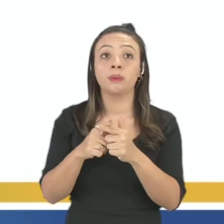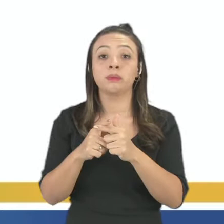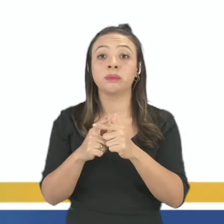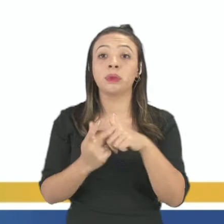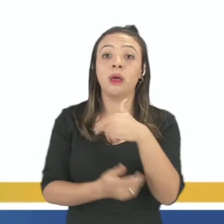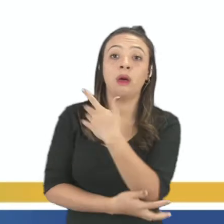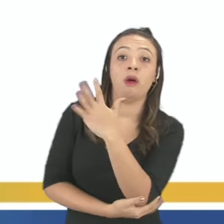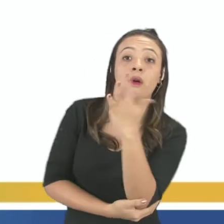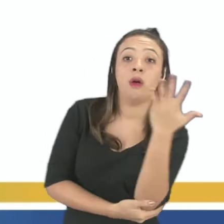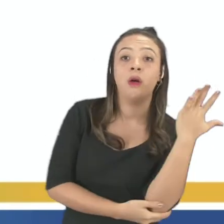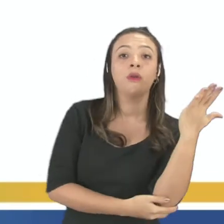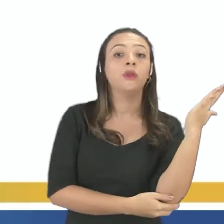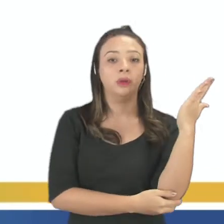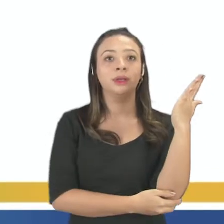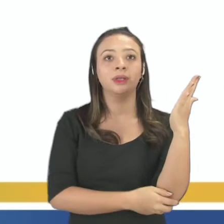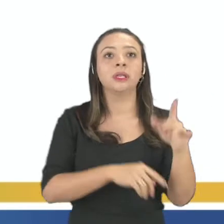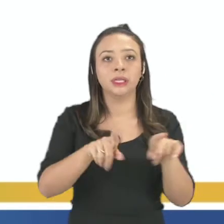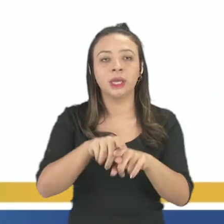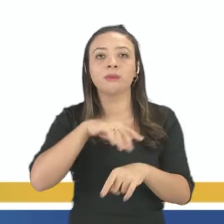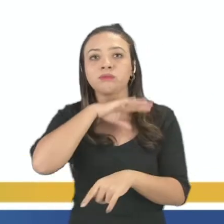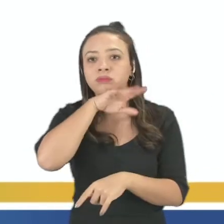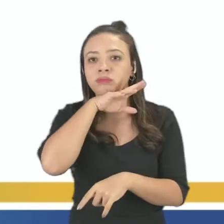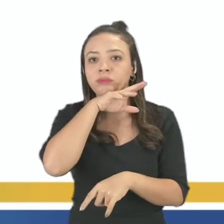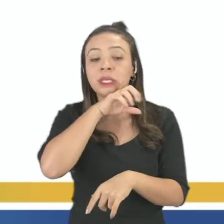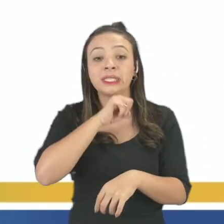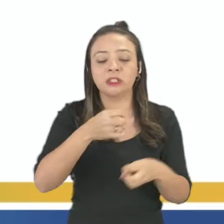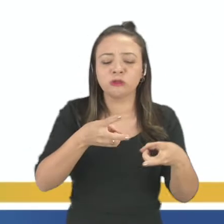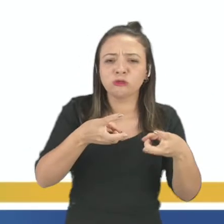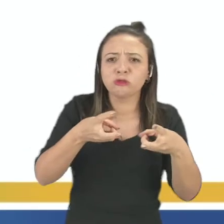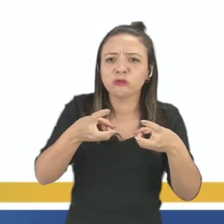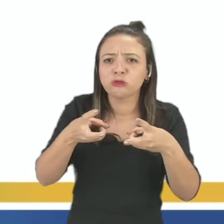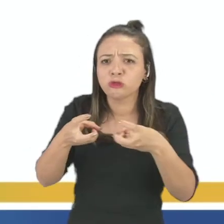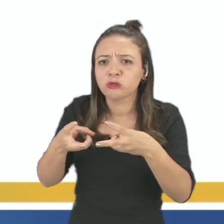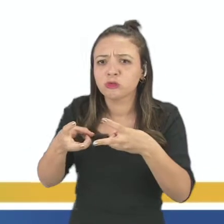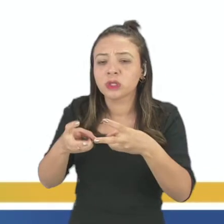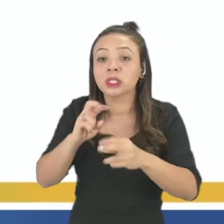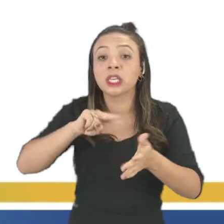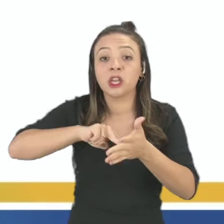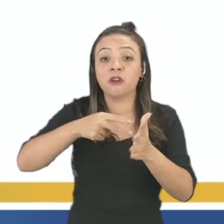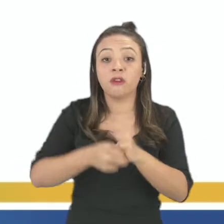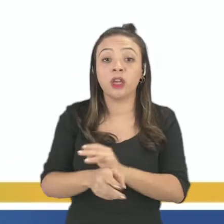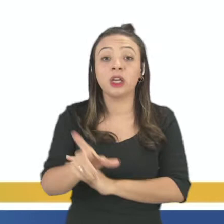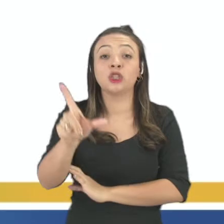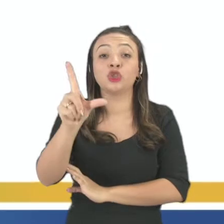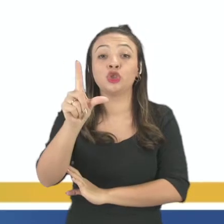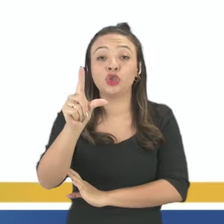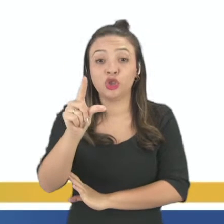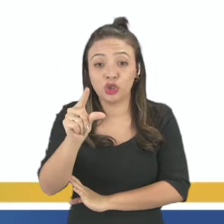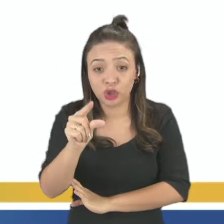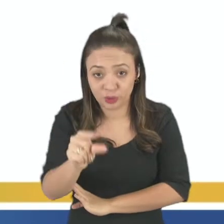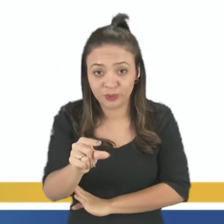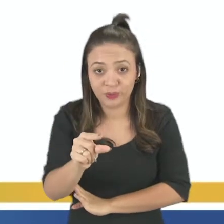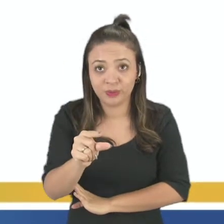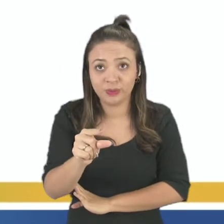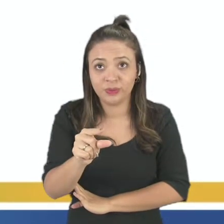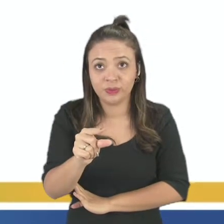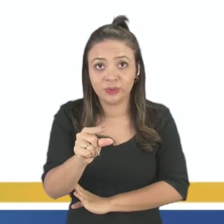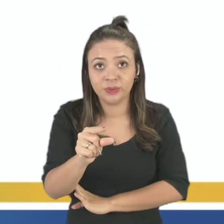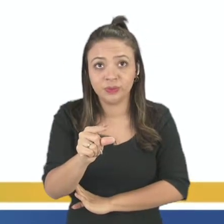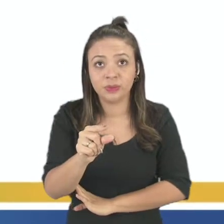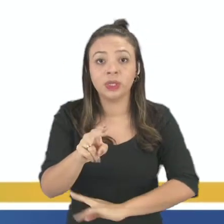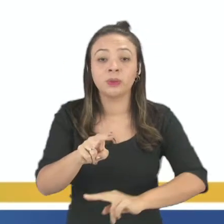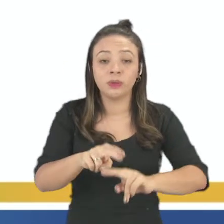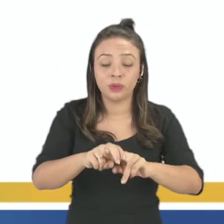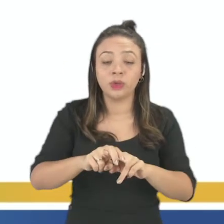Ao explorar fortemente uma espécie, sua população diminui e, consequentemente, eleva-se os